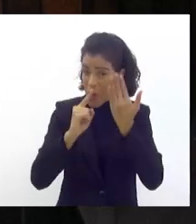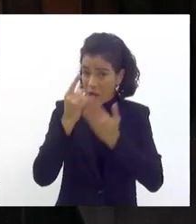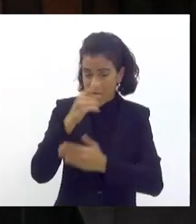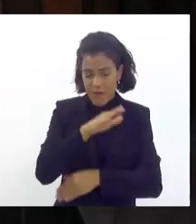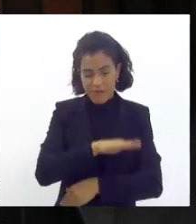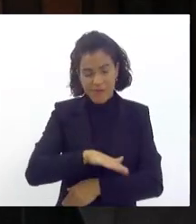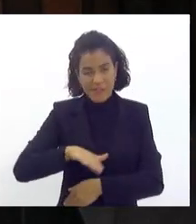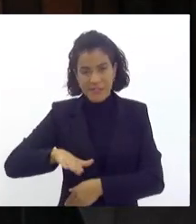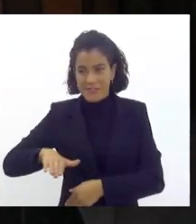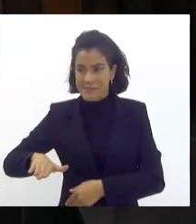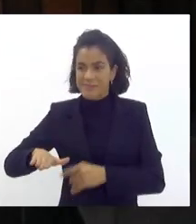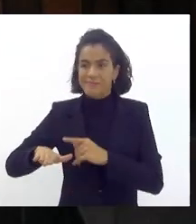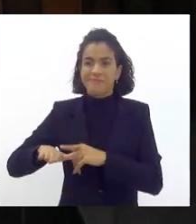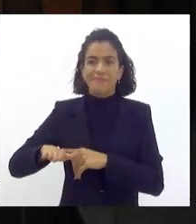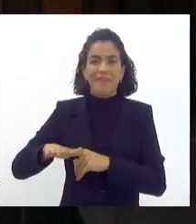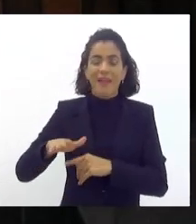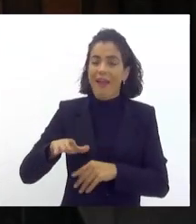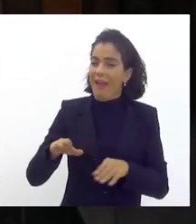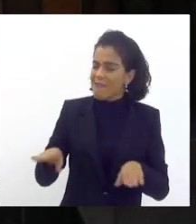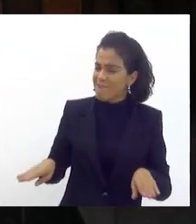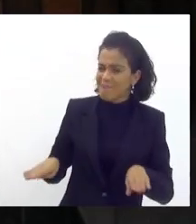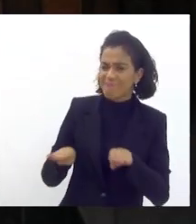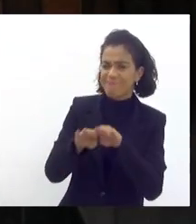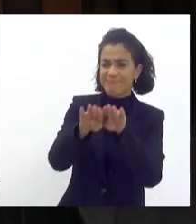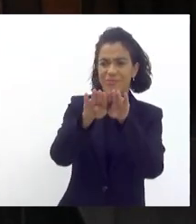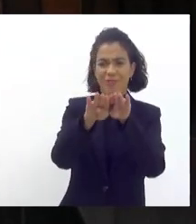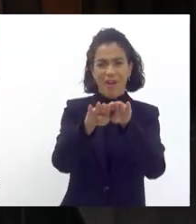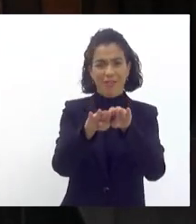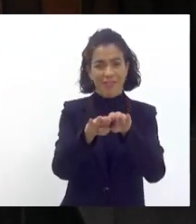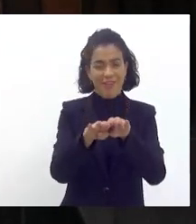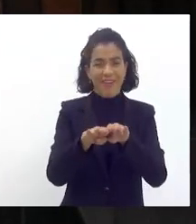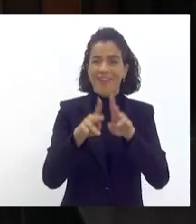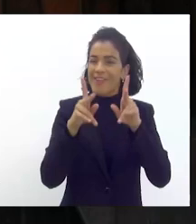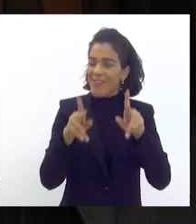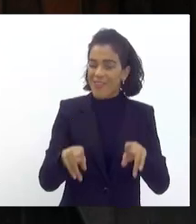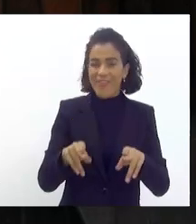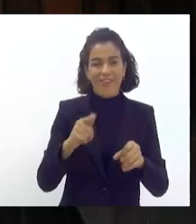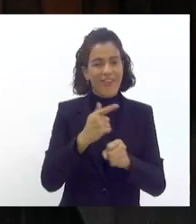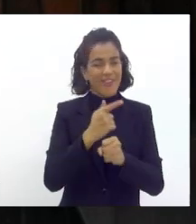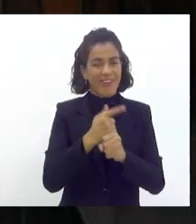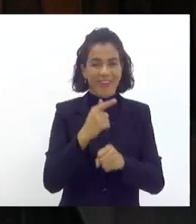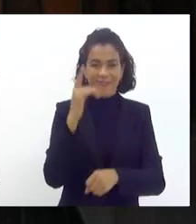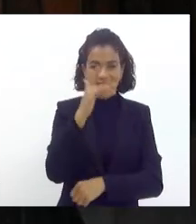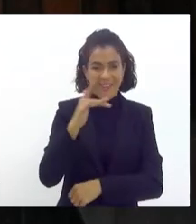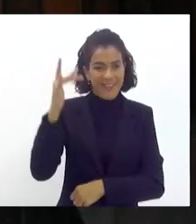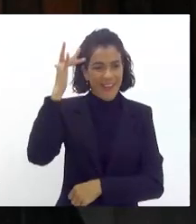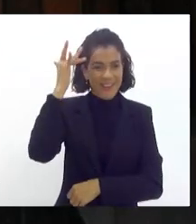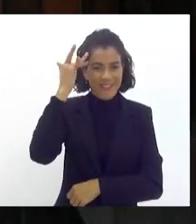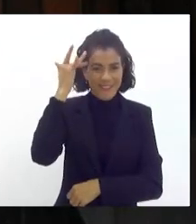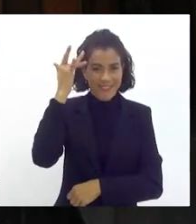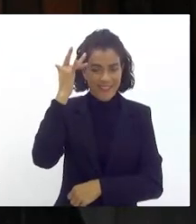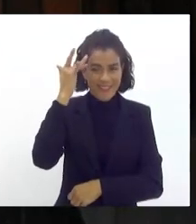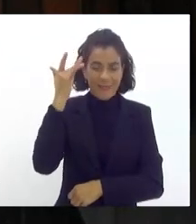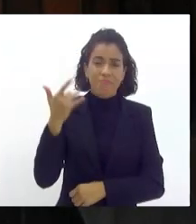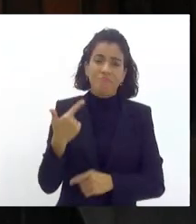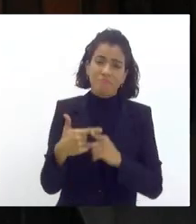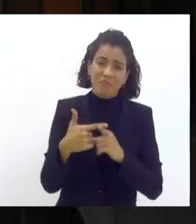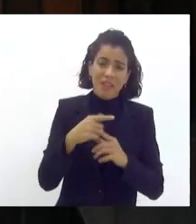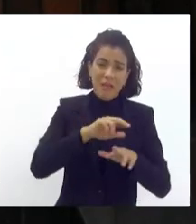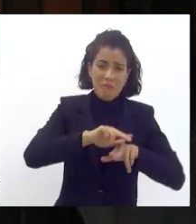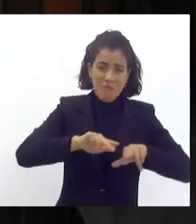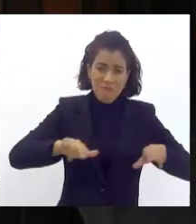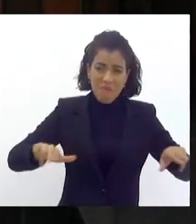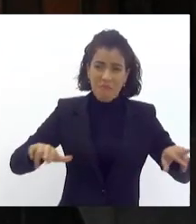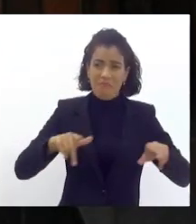crianças é um carnaval tão igual a um carnaval de uma escola de adulto porque a gente tem carnavalesco a gente tem